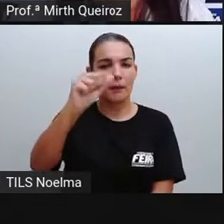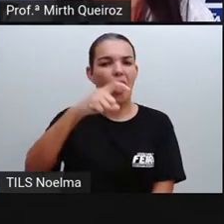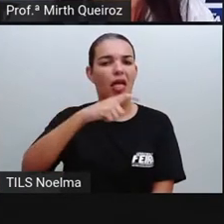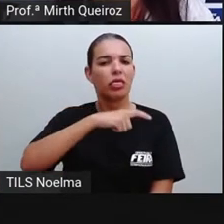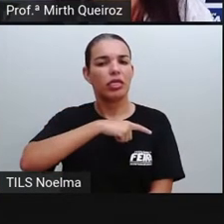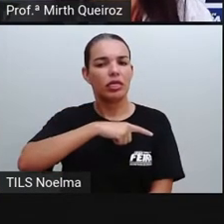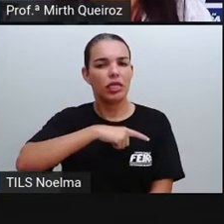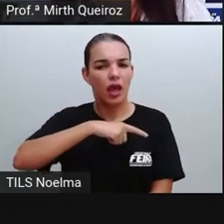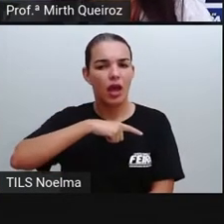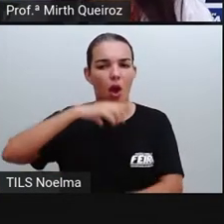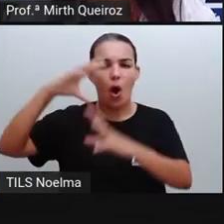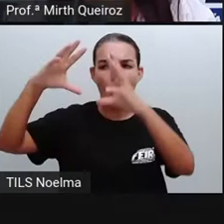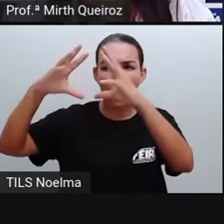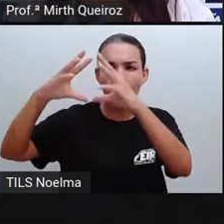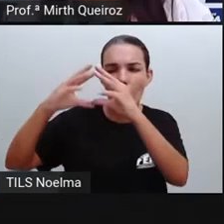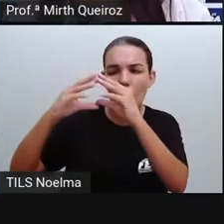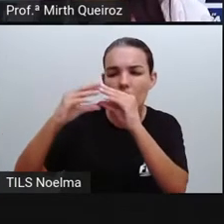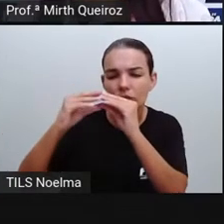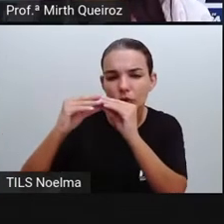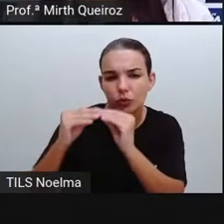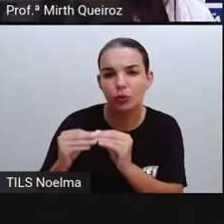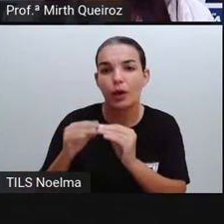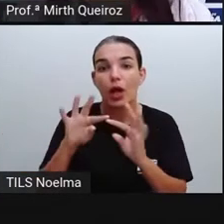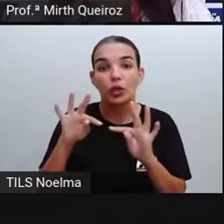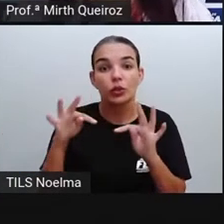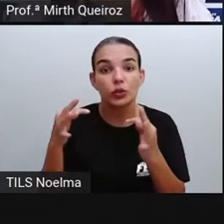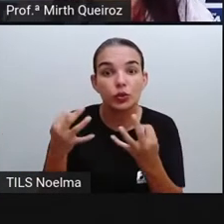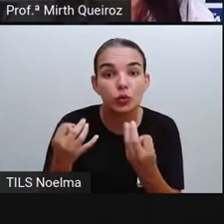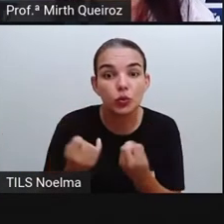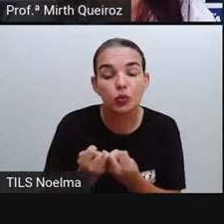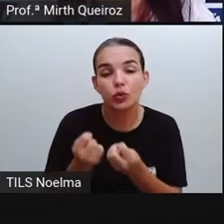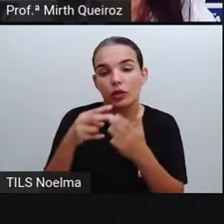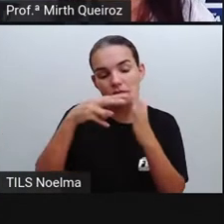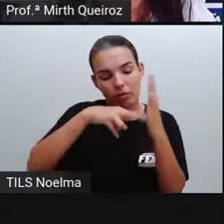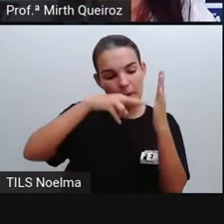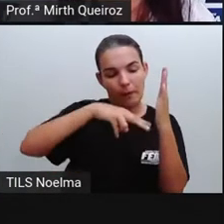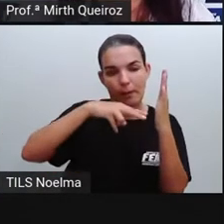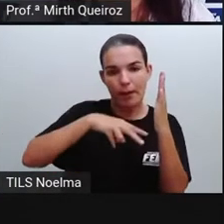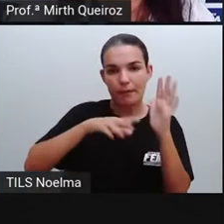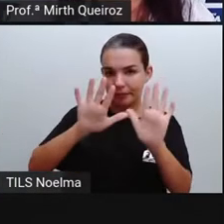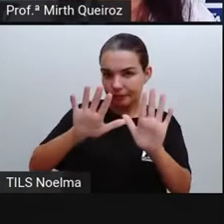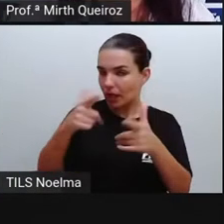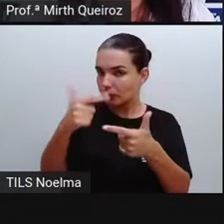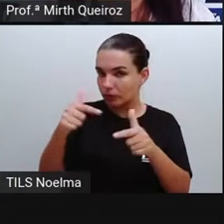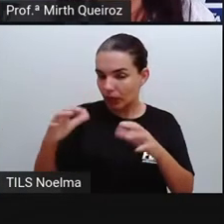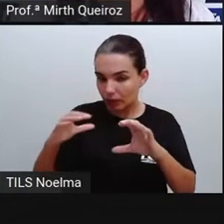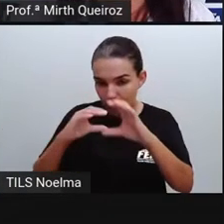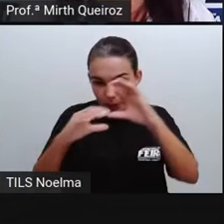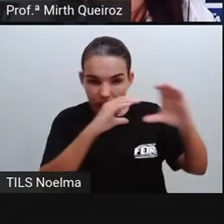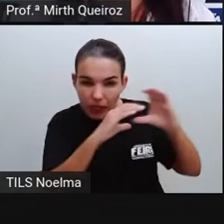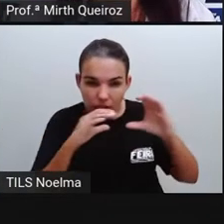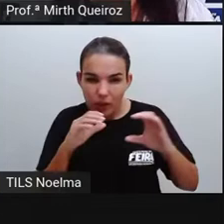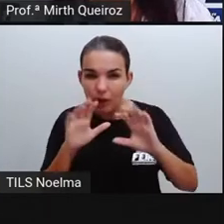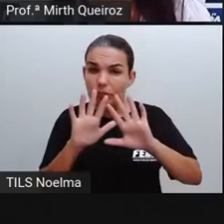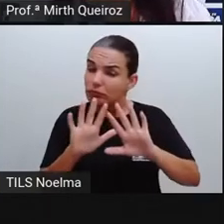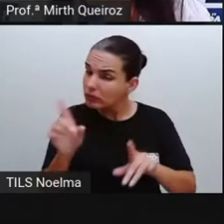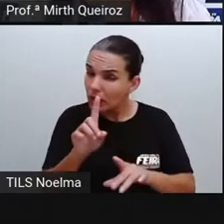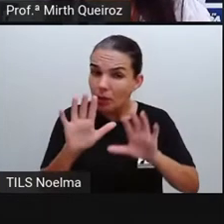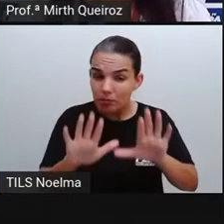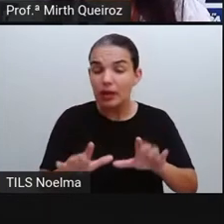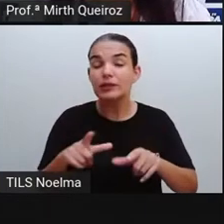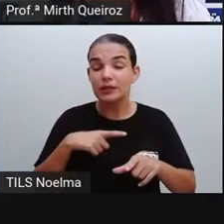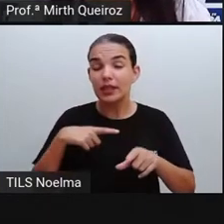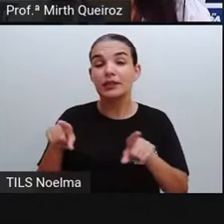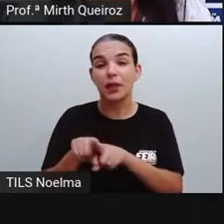Esse tipo de fluxograma, olha só, não está nos meios de comunicação, certo? Mas é um tipo de